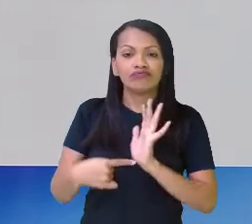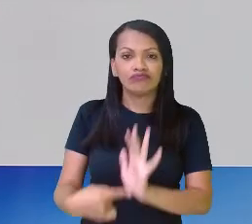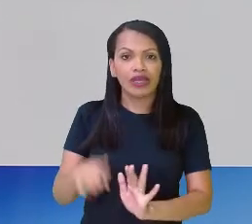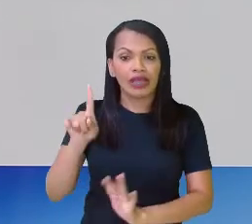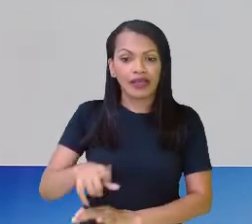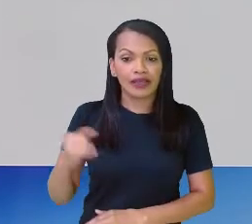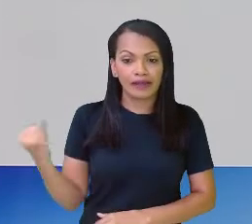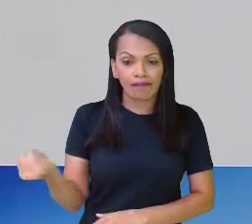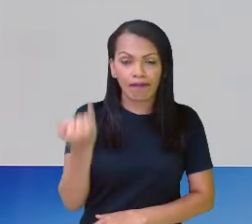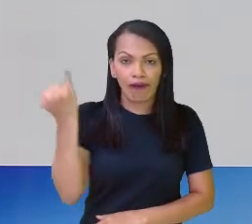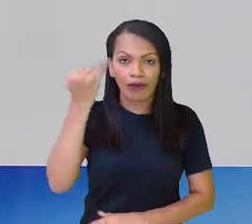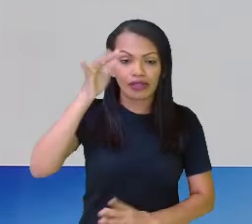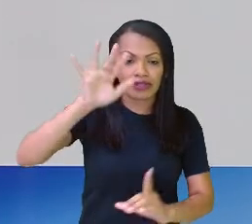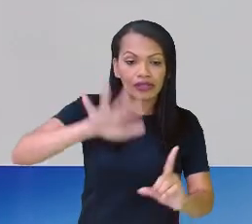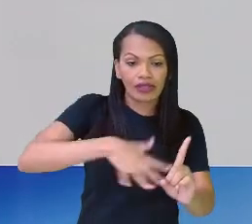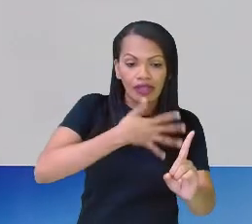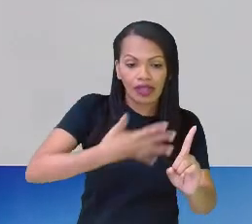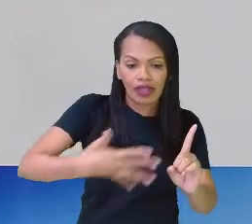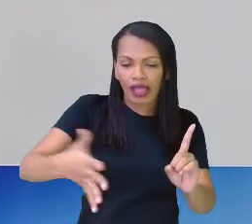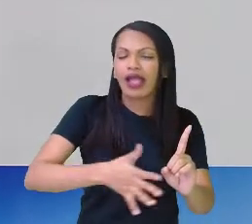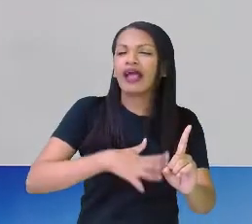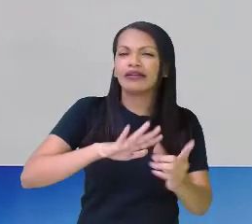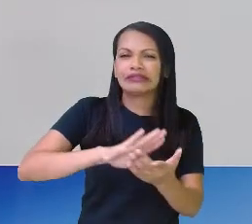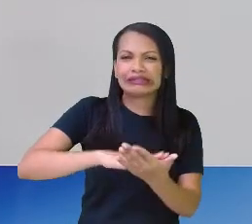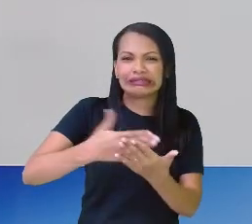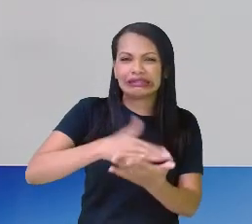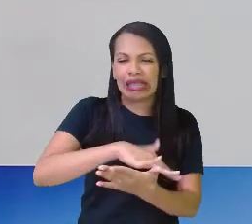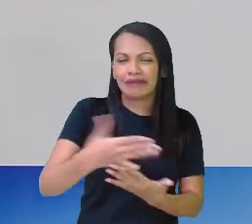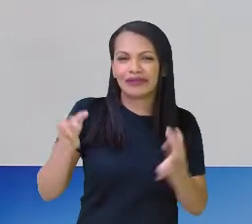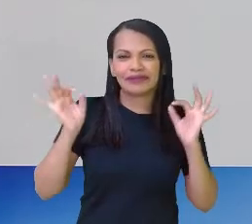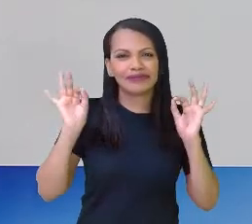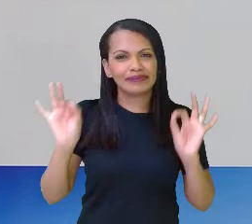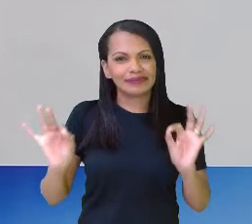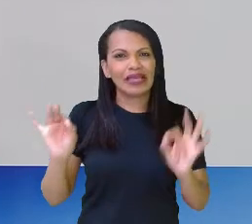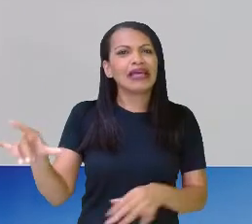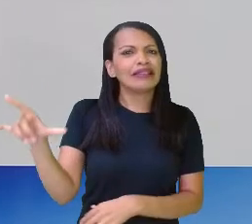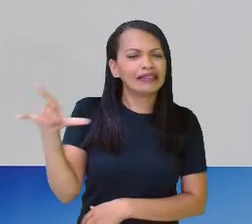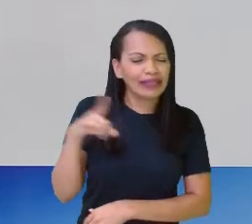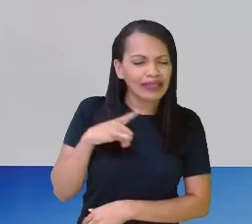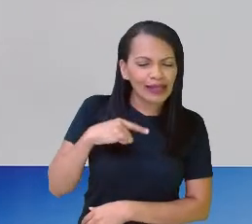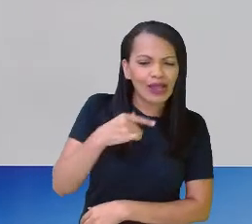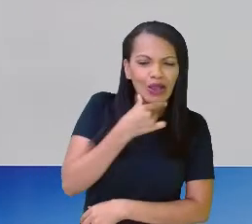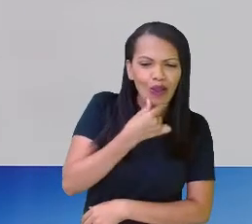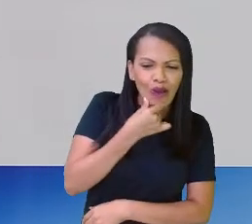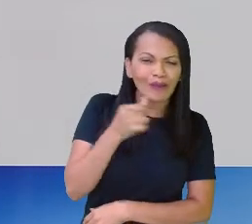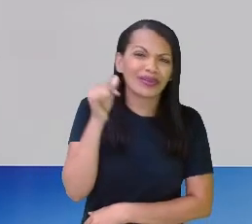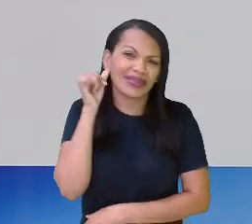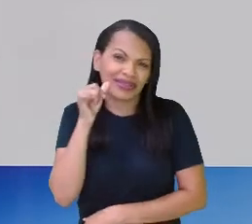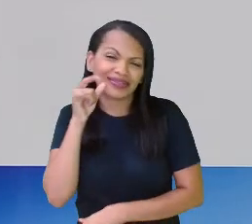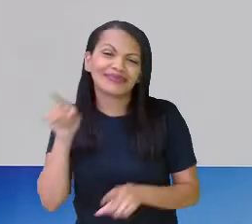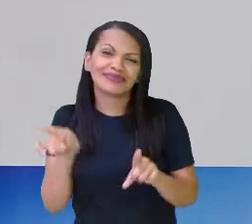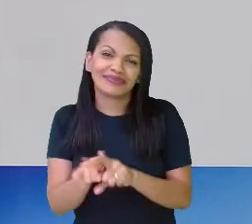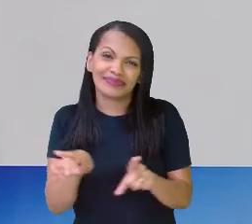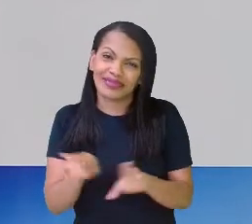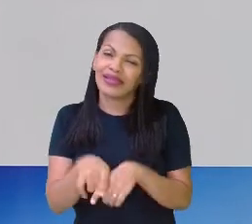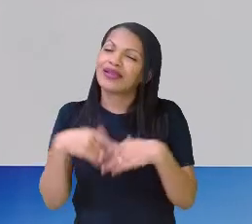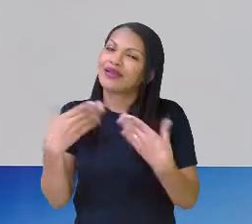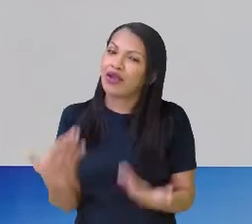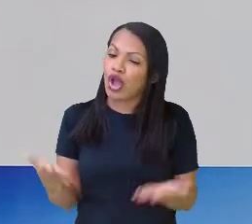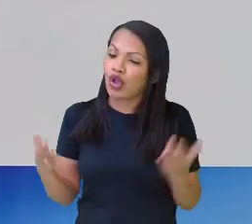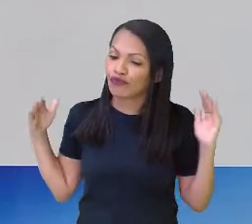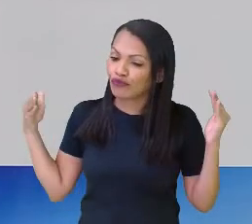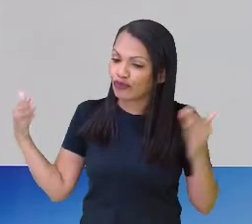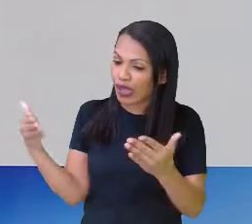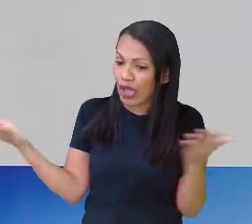e elogiar. Elas são excepcionais, né? Elas têm eles também, mas, claro, que eu vou focar